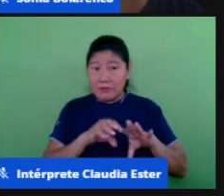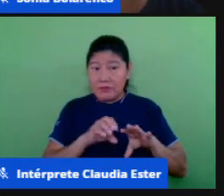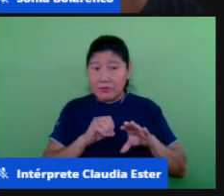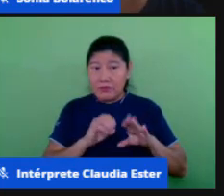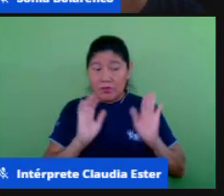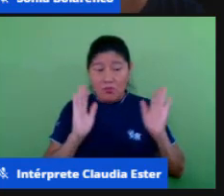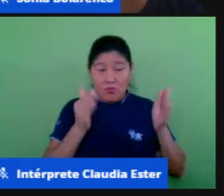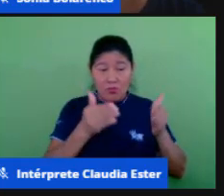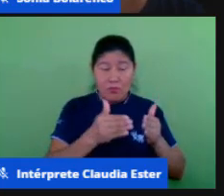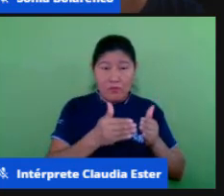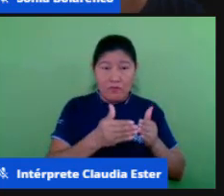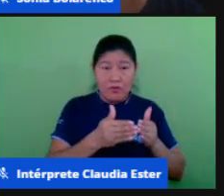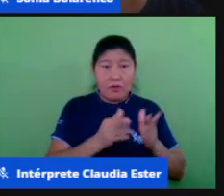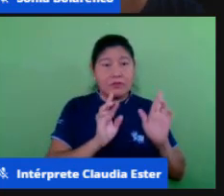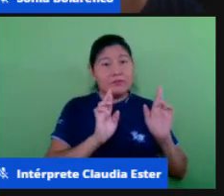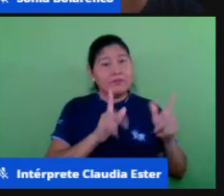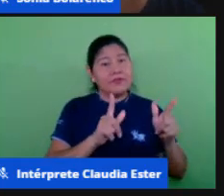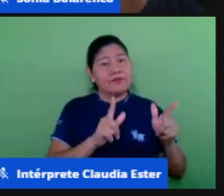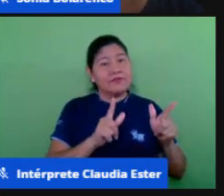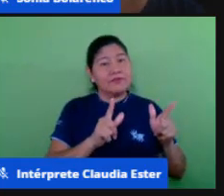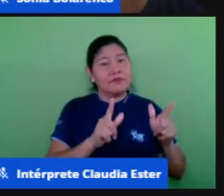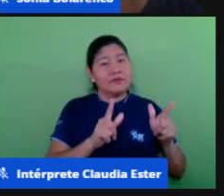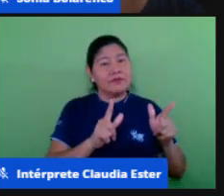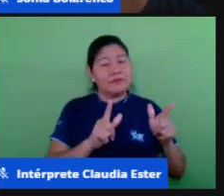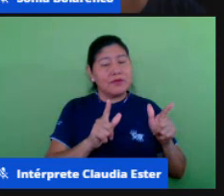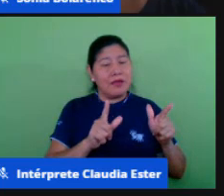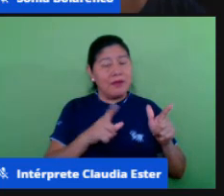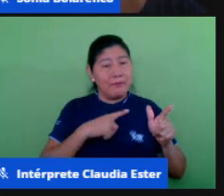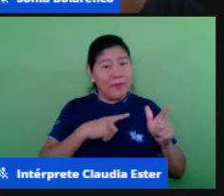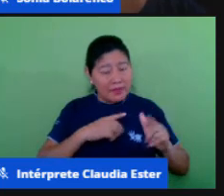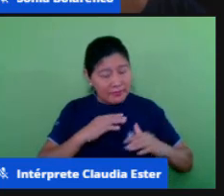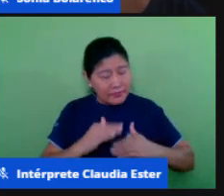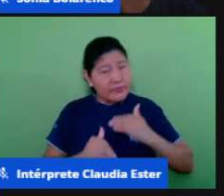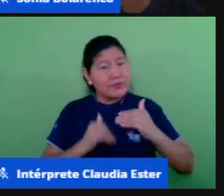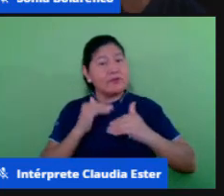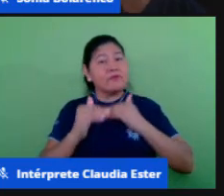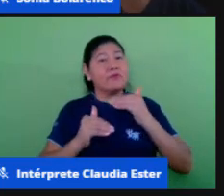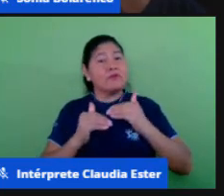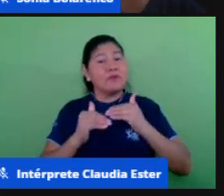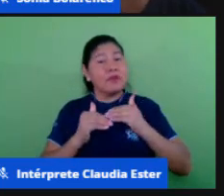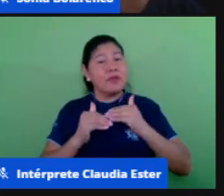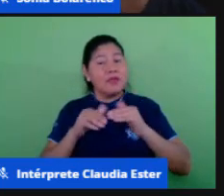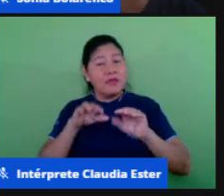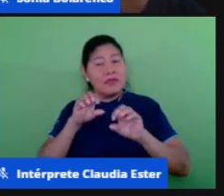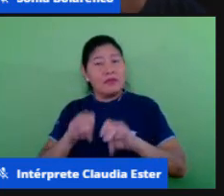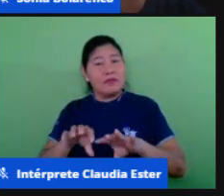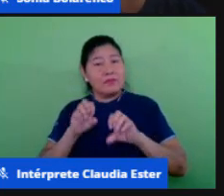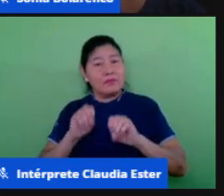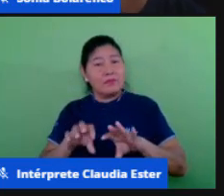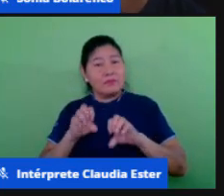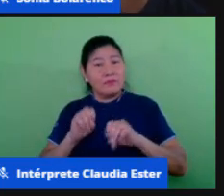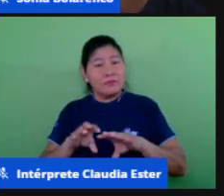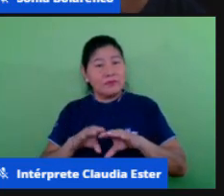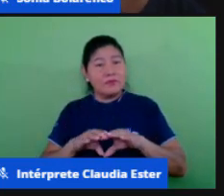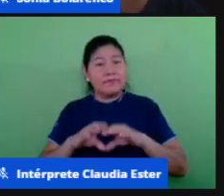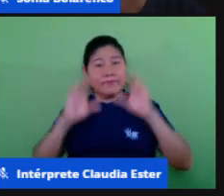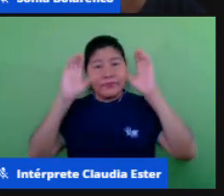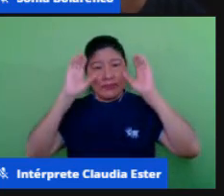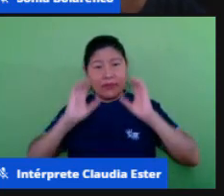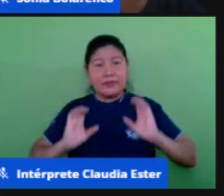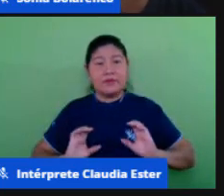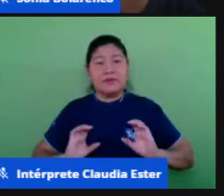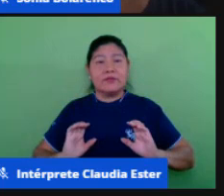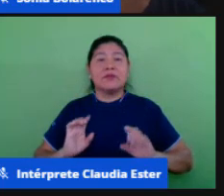perceber isso para se construir a cidadania entende é isso é essa